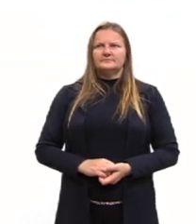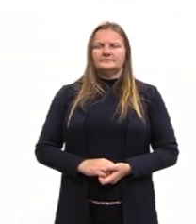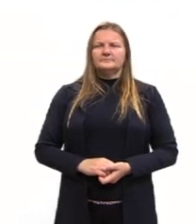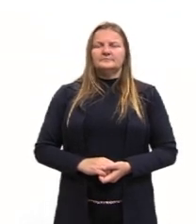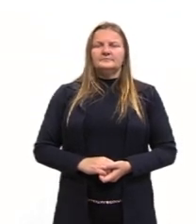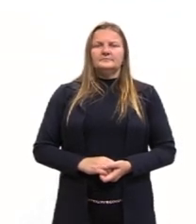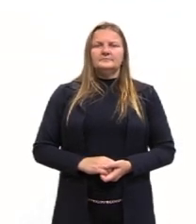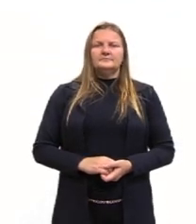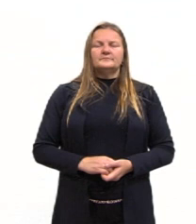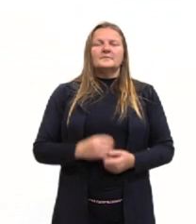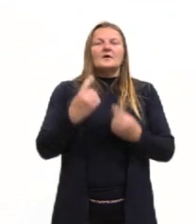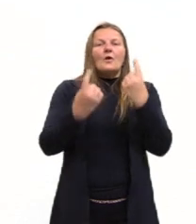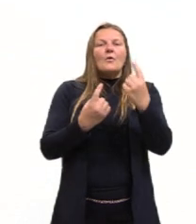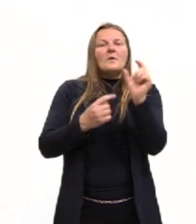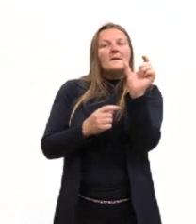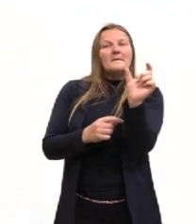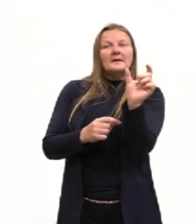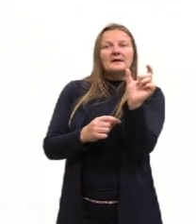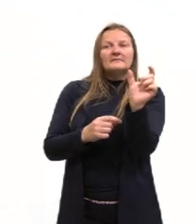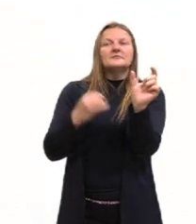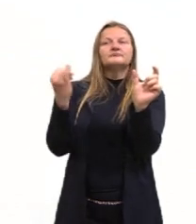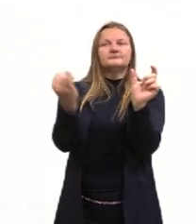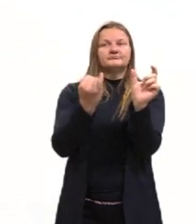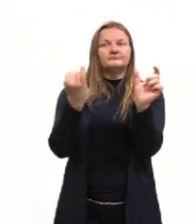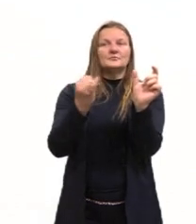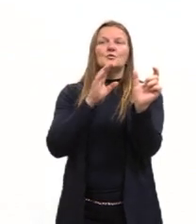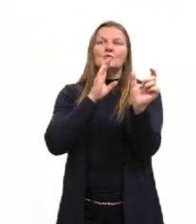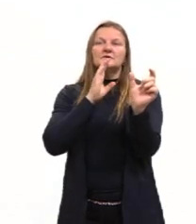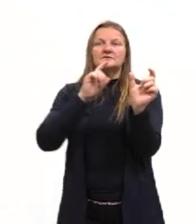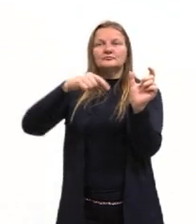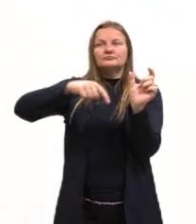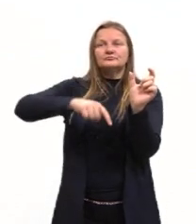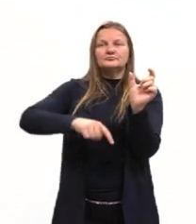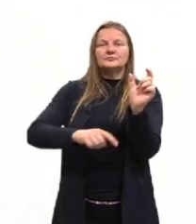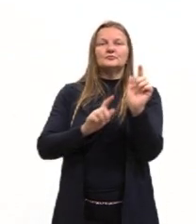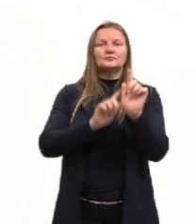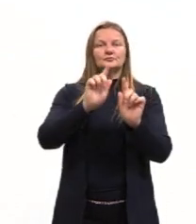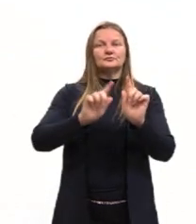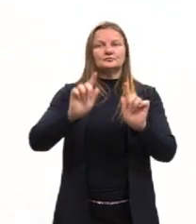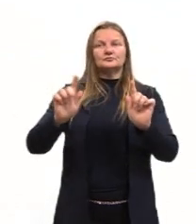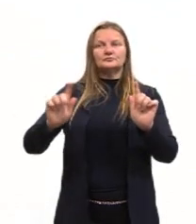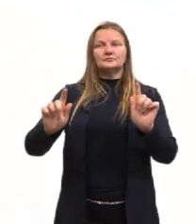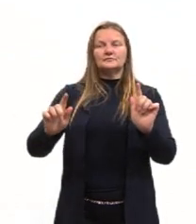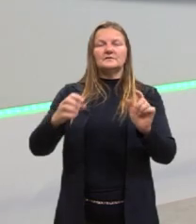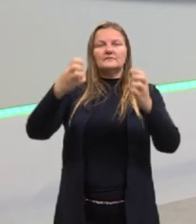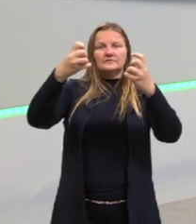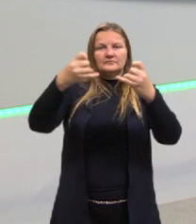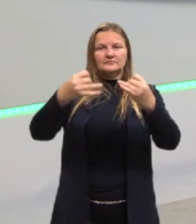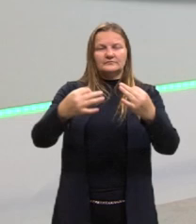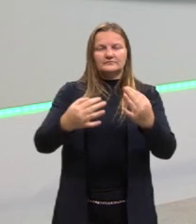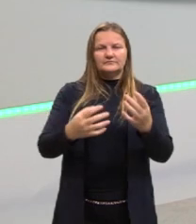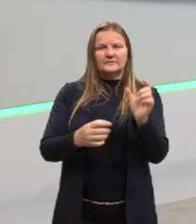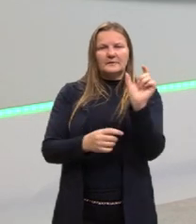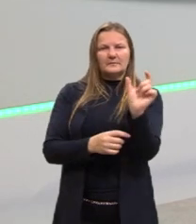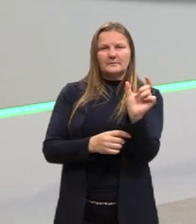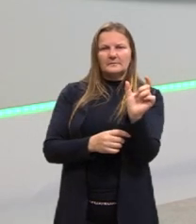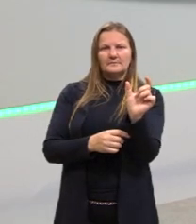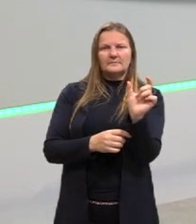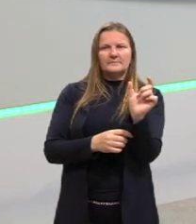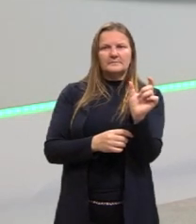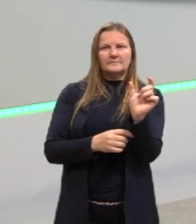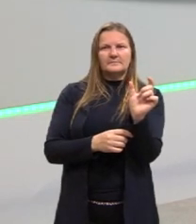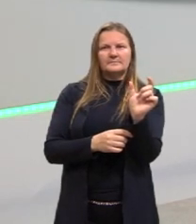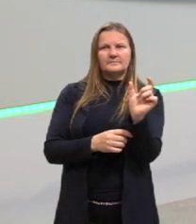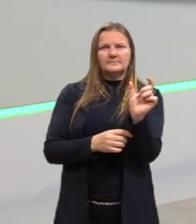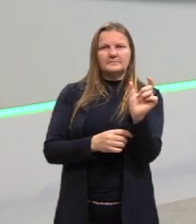entram alguns termos que são muito importantes dentro da estatística, e eu vou trazer esses termos para vocês,